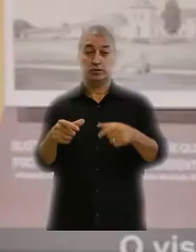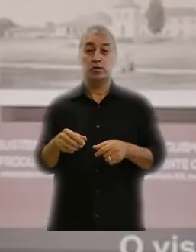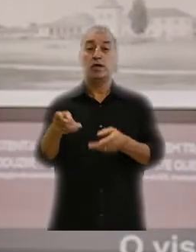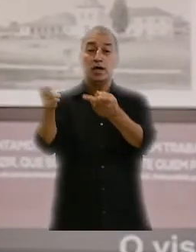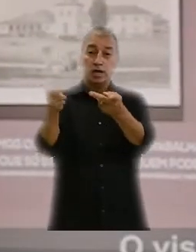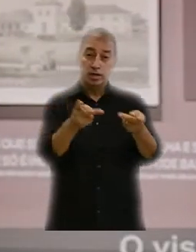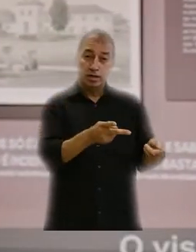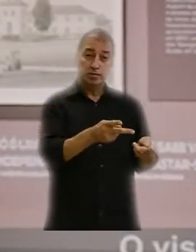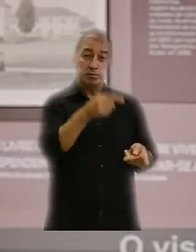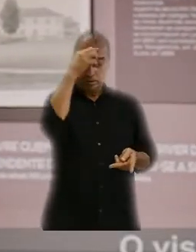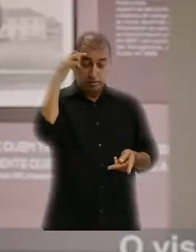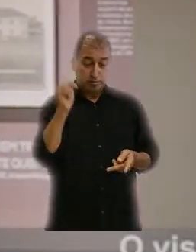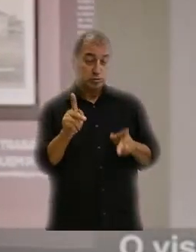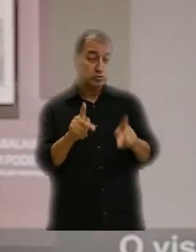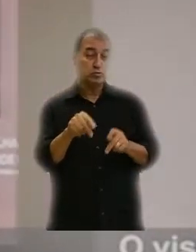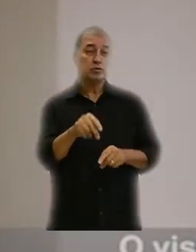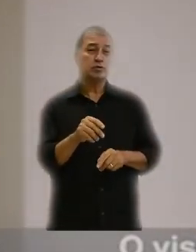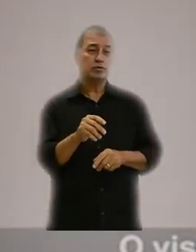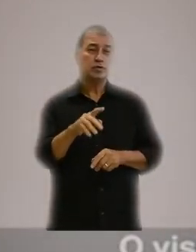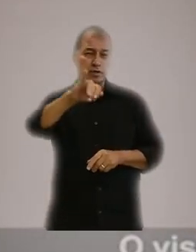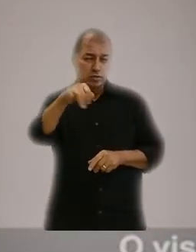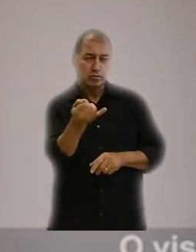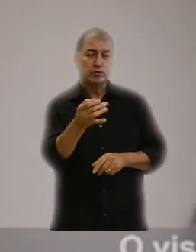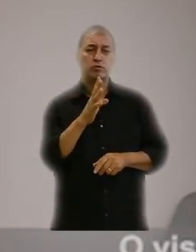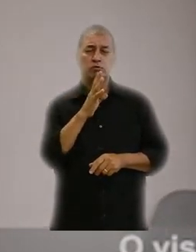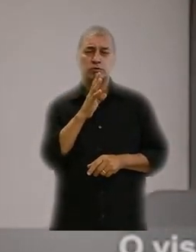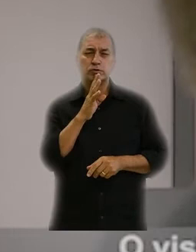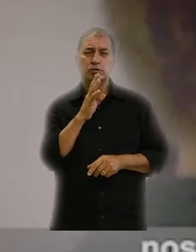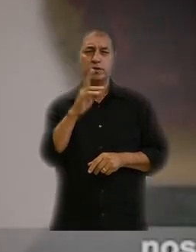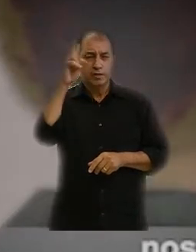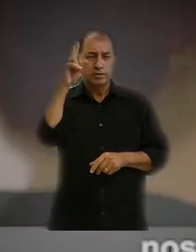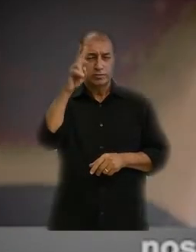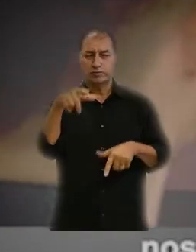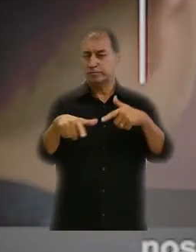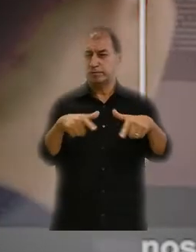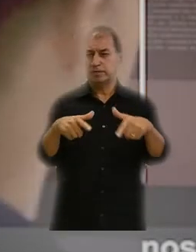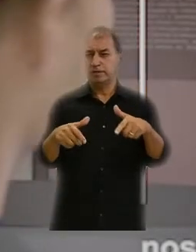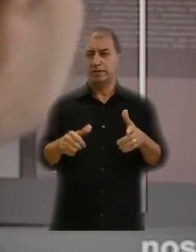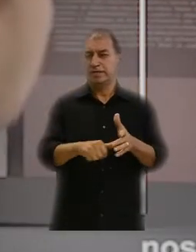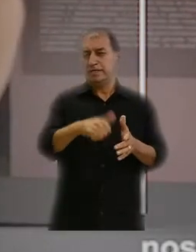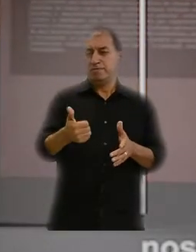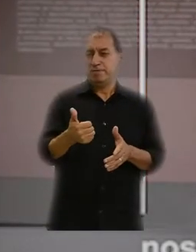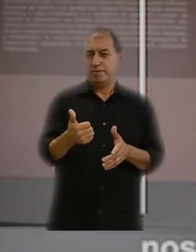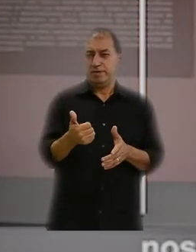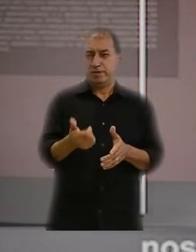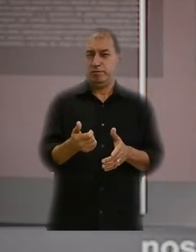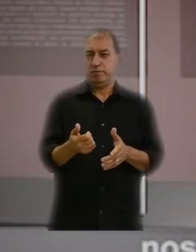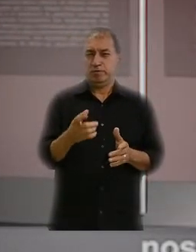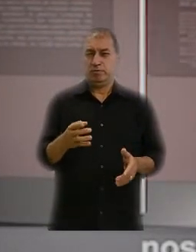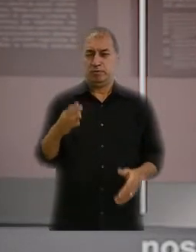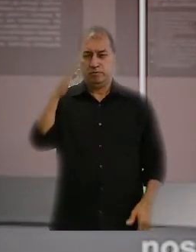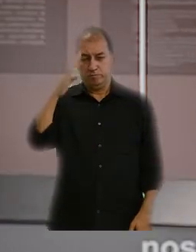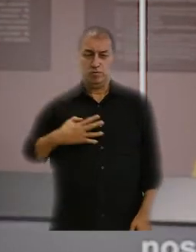O visitante também tem a oportunidade de conhecer a história do trabalho nos períodos da Primeira República, da Era